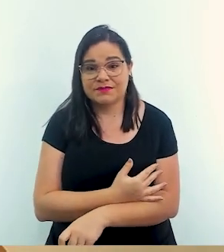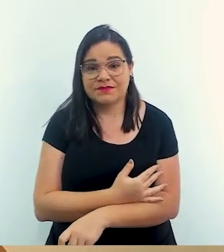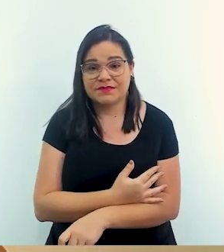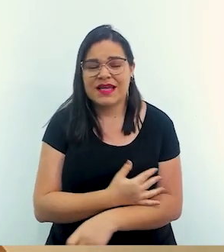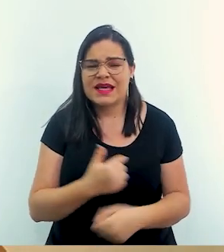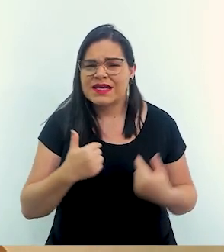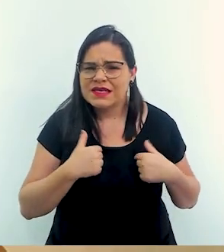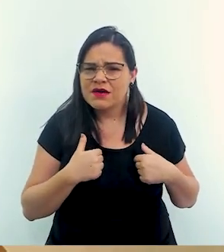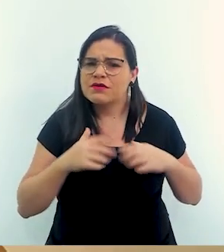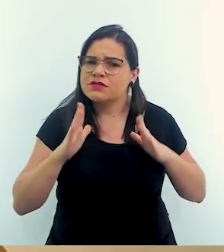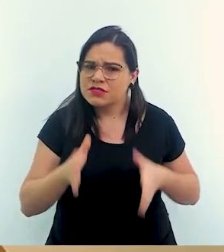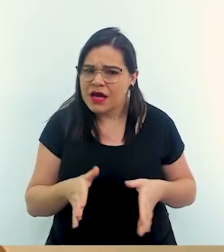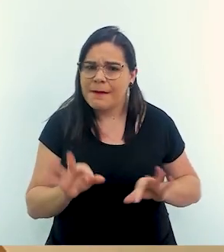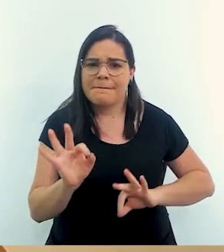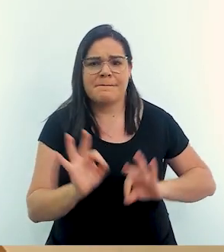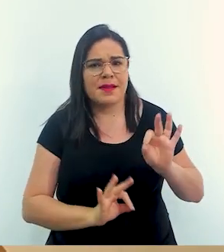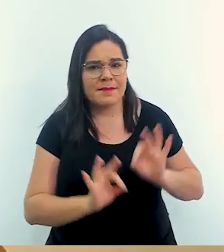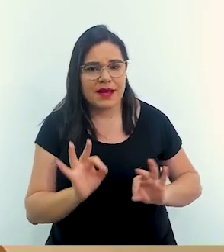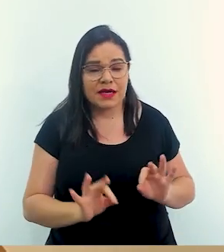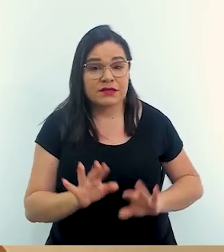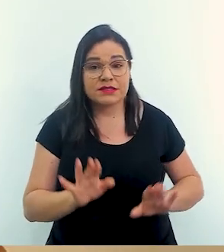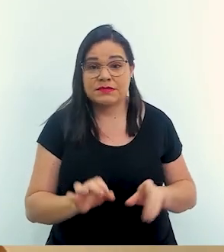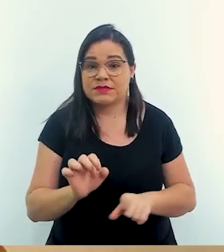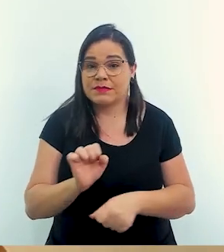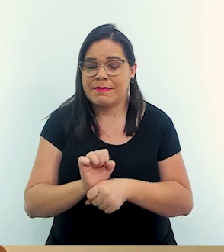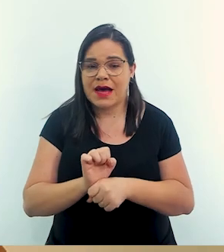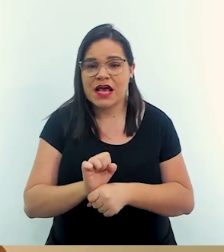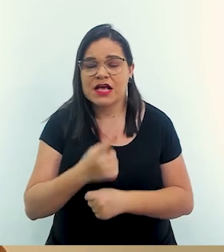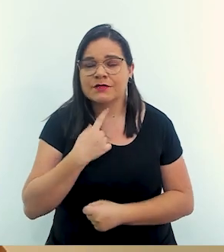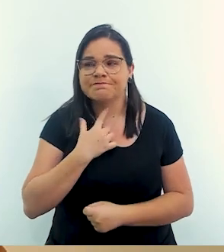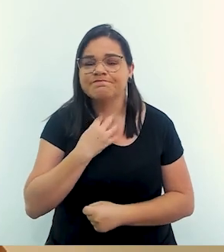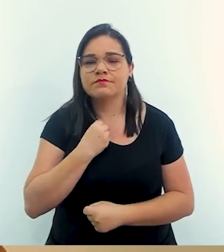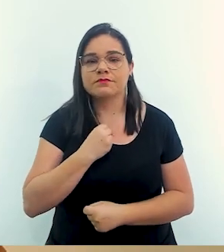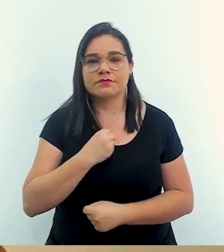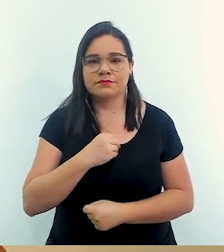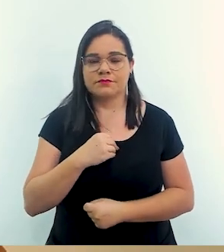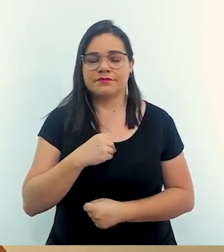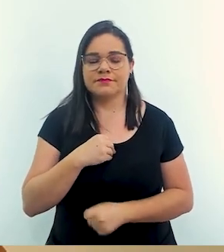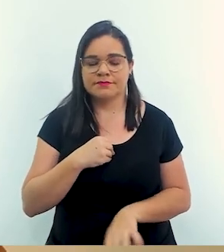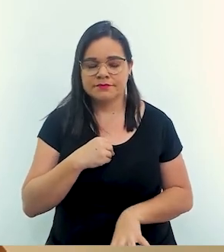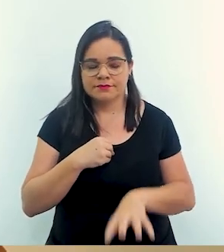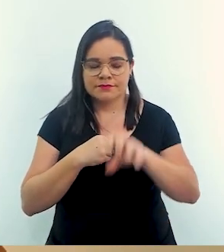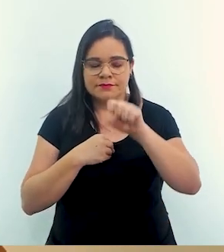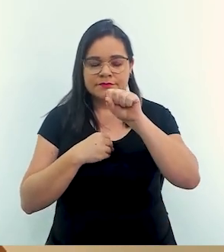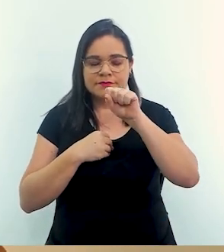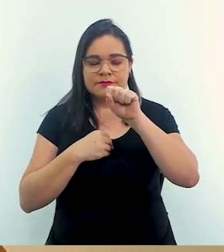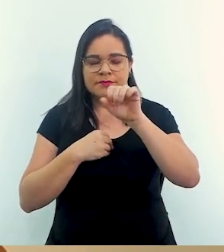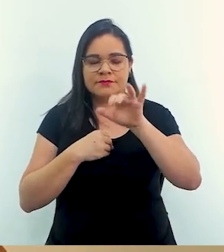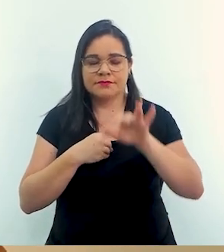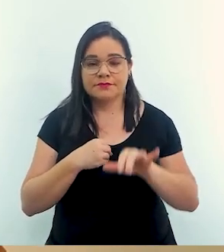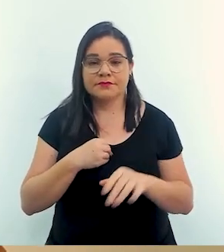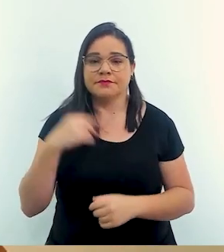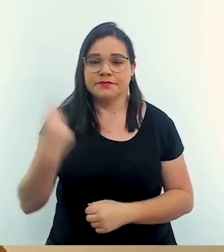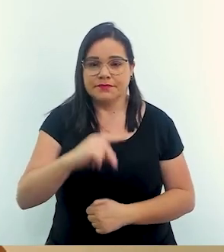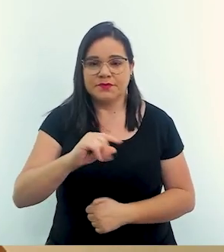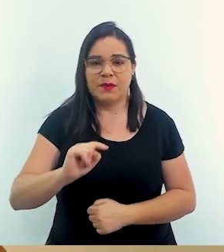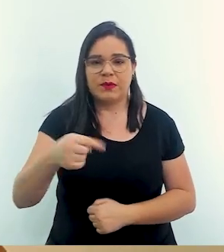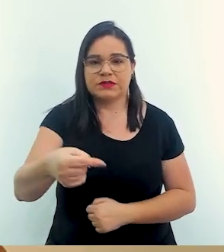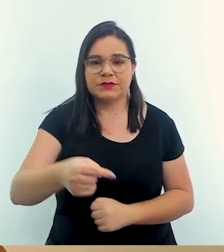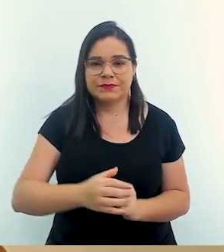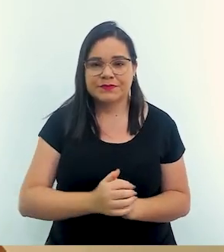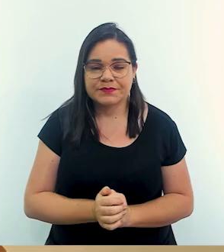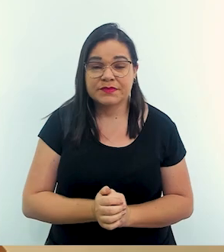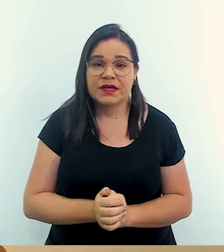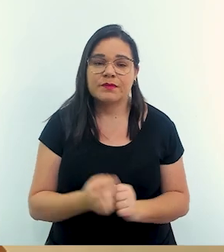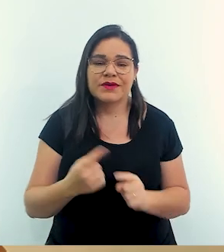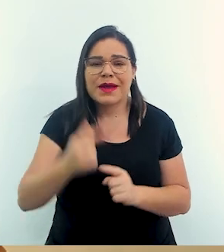eu com todo o preparo que tenho eu tenho que parar muitas vezes engolir seco respirar profundo e falar assim olha vamos para a próxima vamos